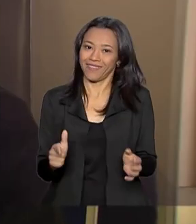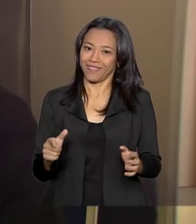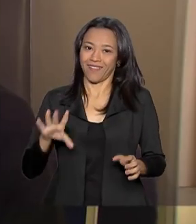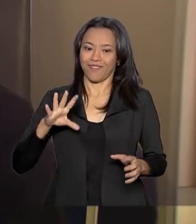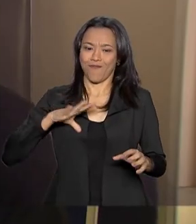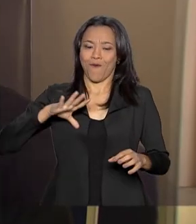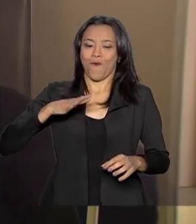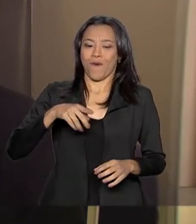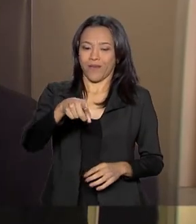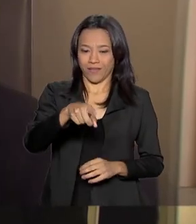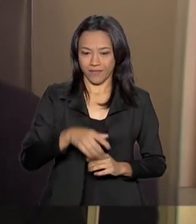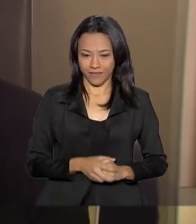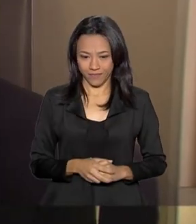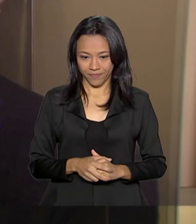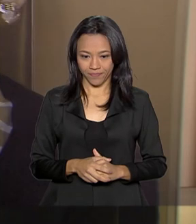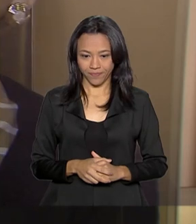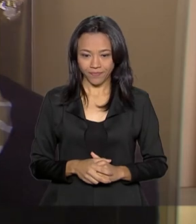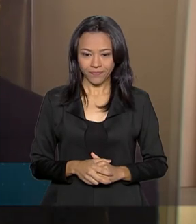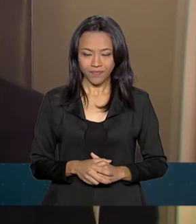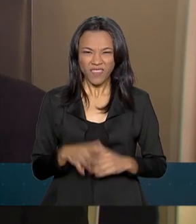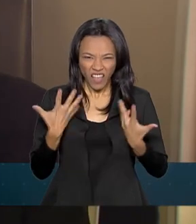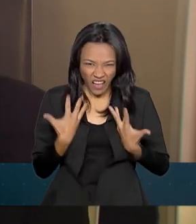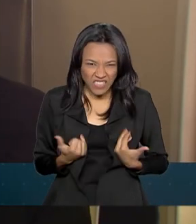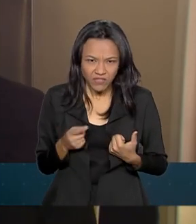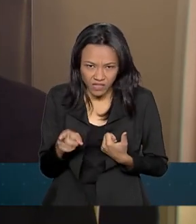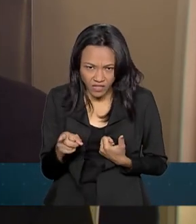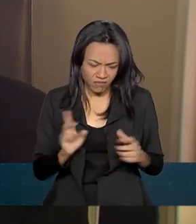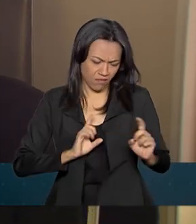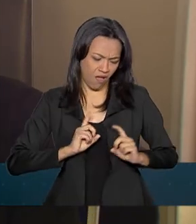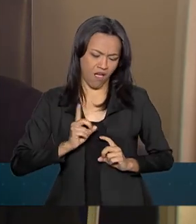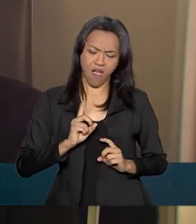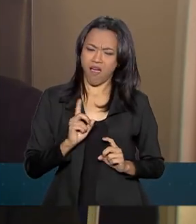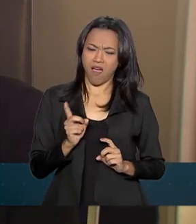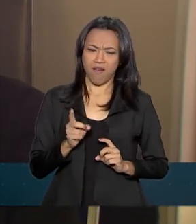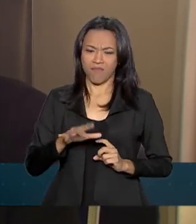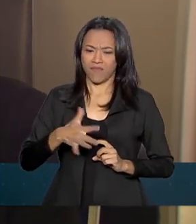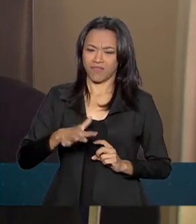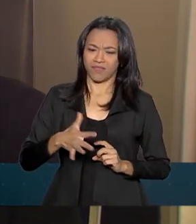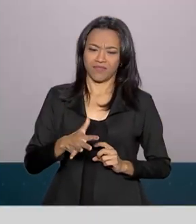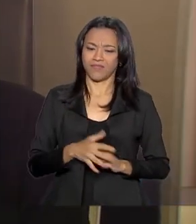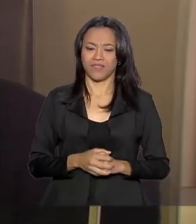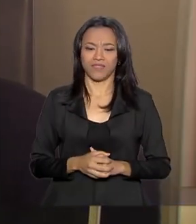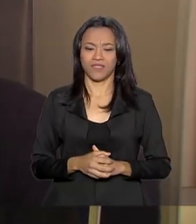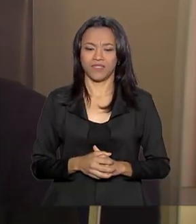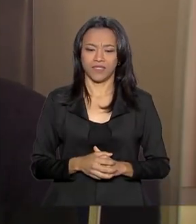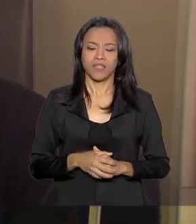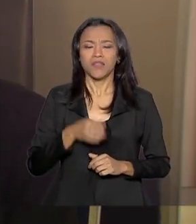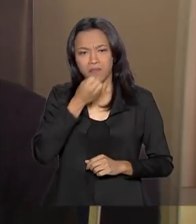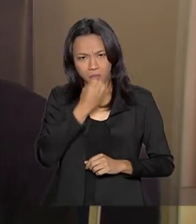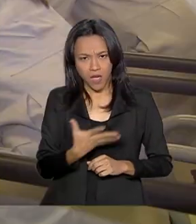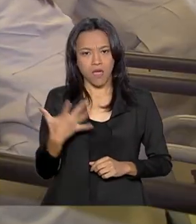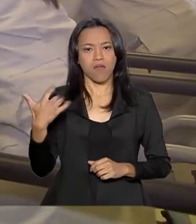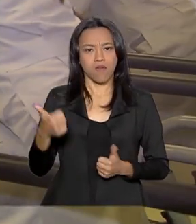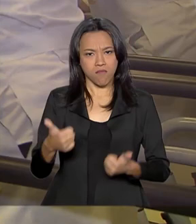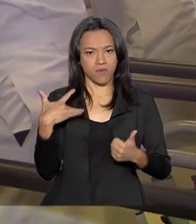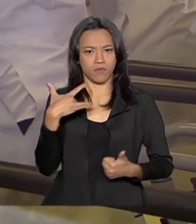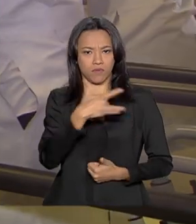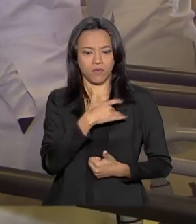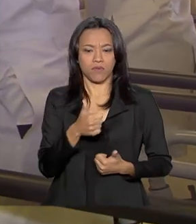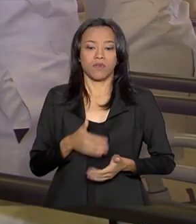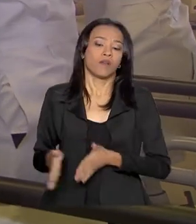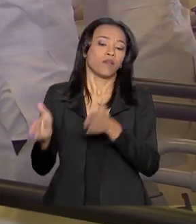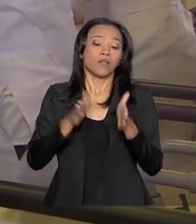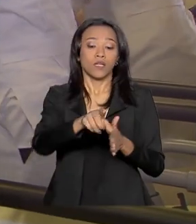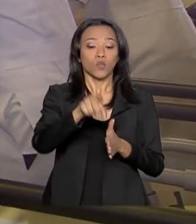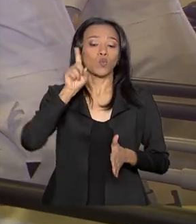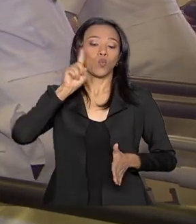exercício cansa você? Não, mais ou menos. Eu só vou dizer não. Faz bem. Na rotina de